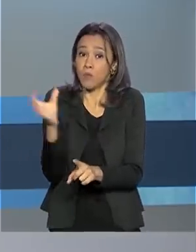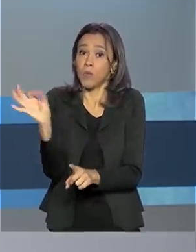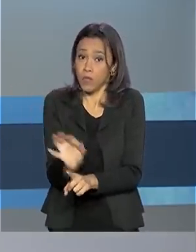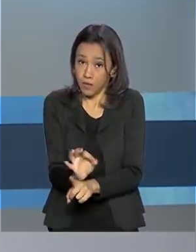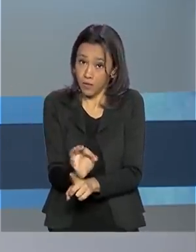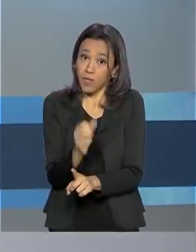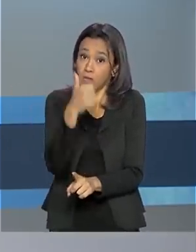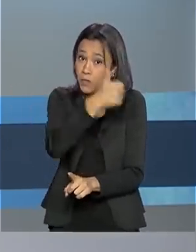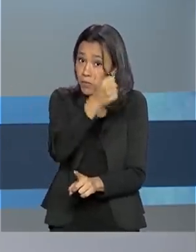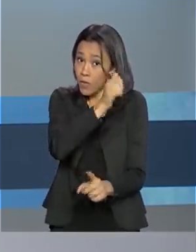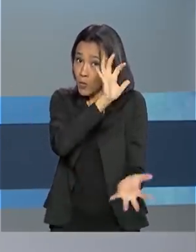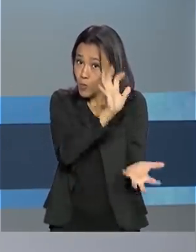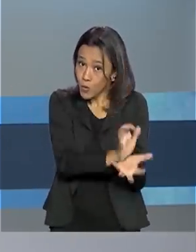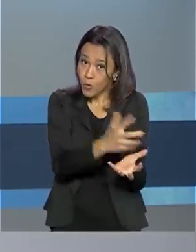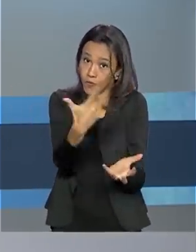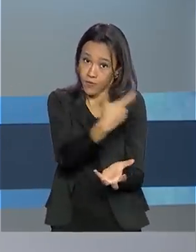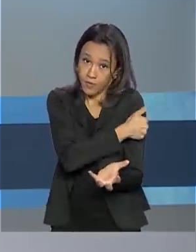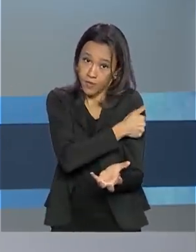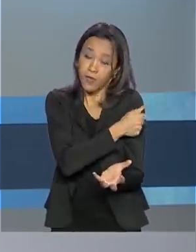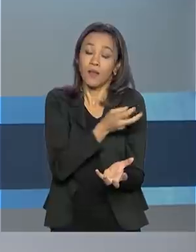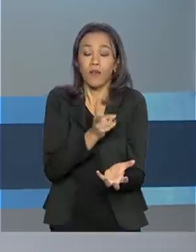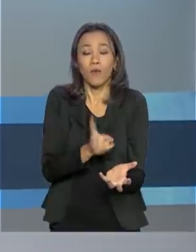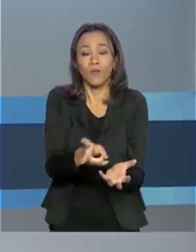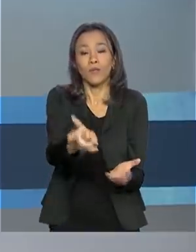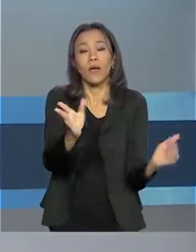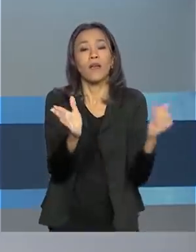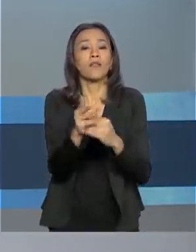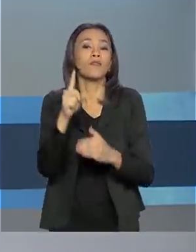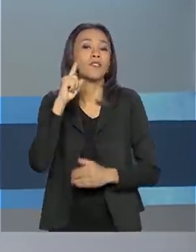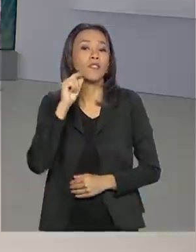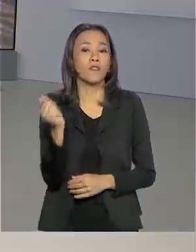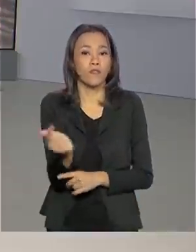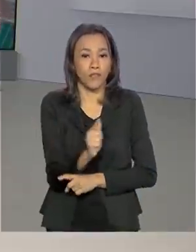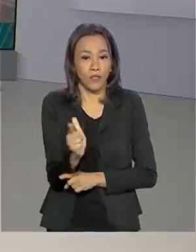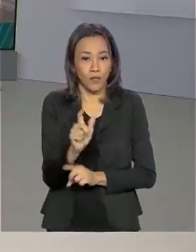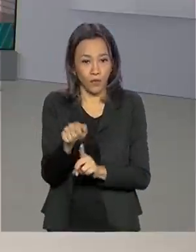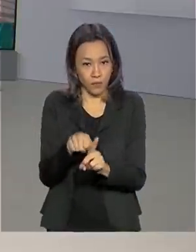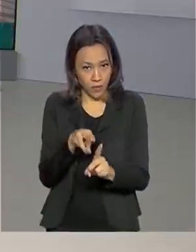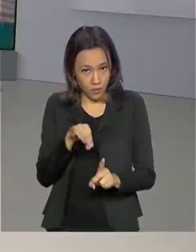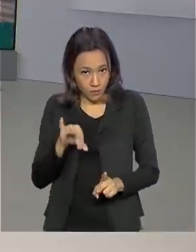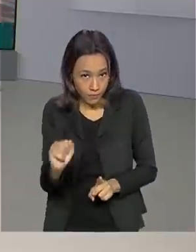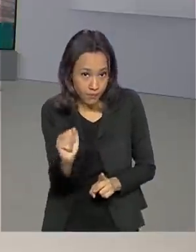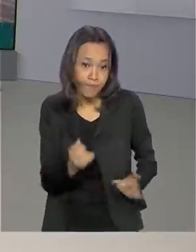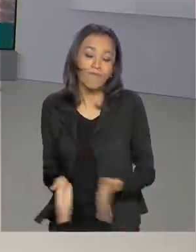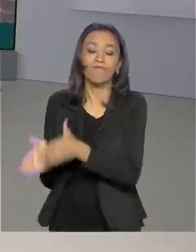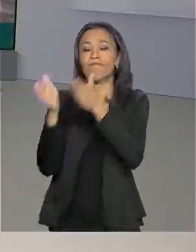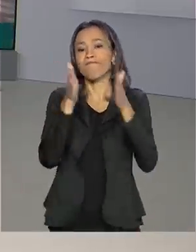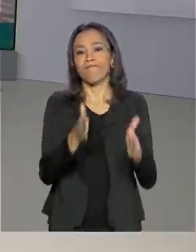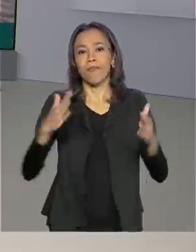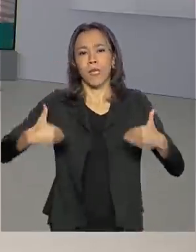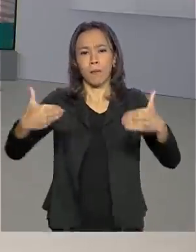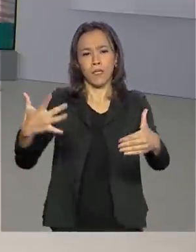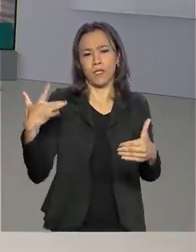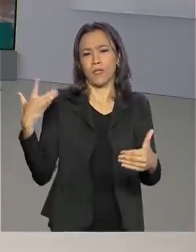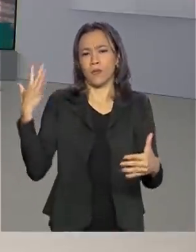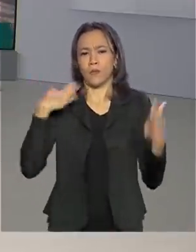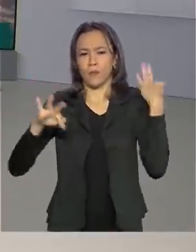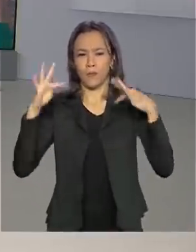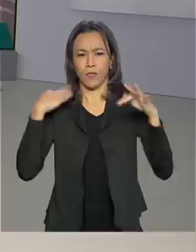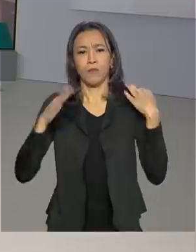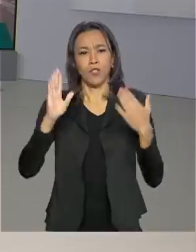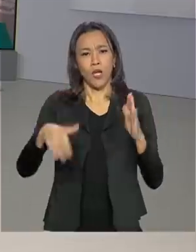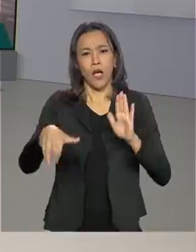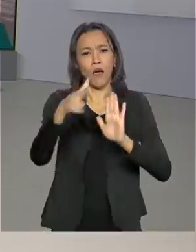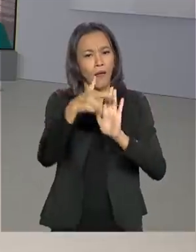etapa. A vacinação contra a gripe segue até o dia 22 de maio. O Ministério do Turismo anunciou medidas para auxiliar